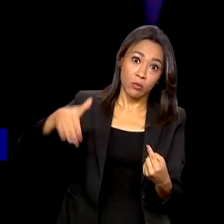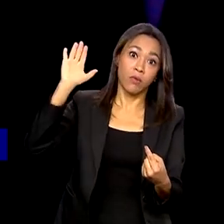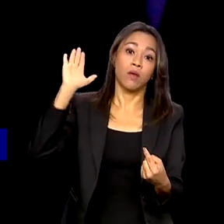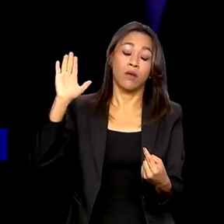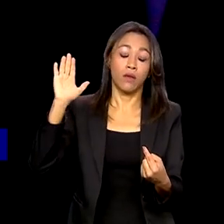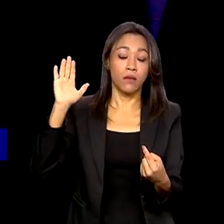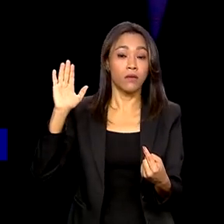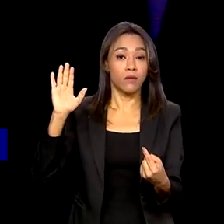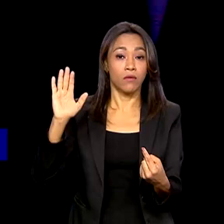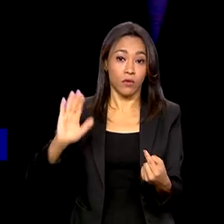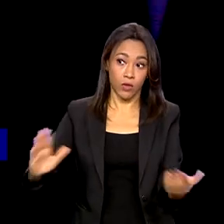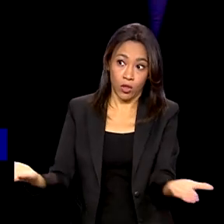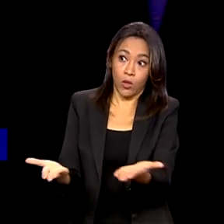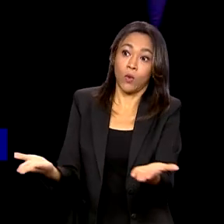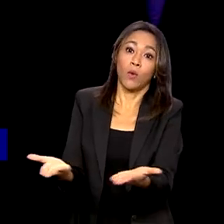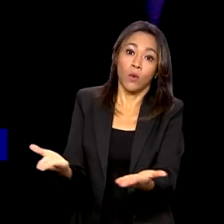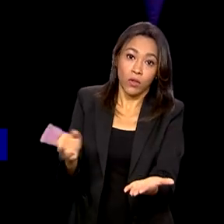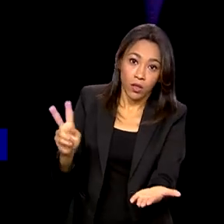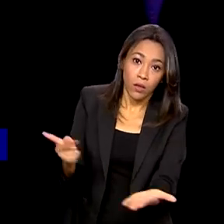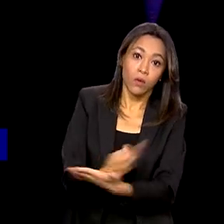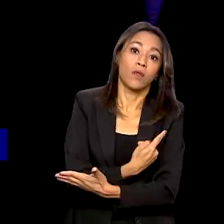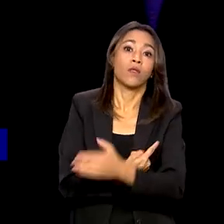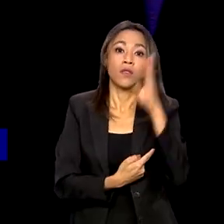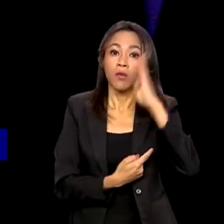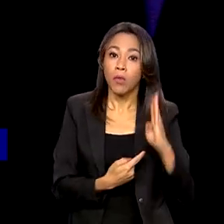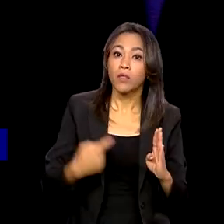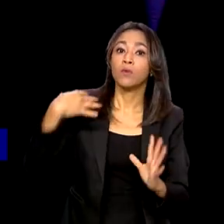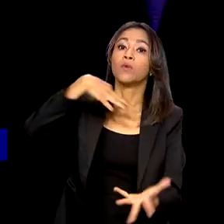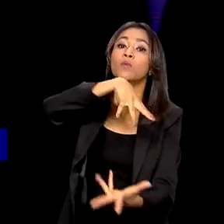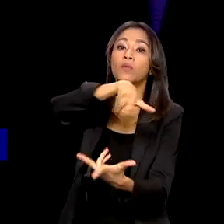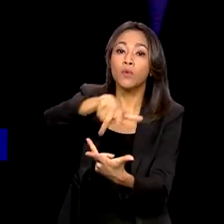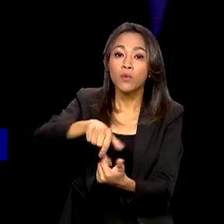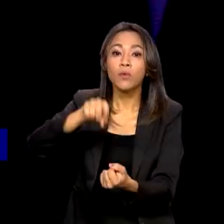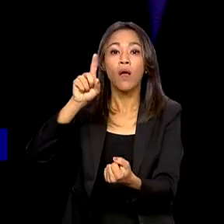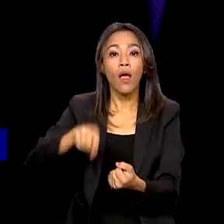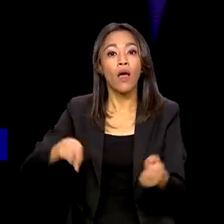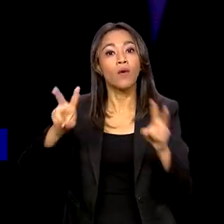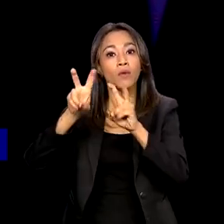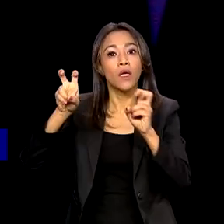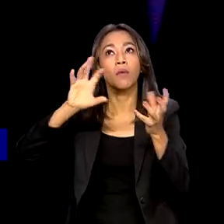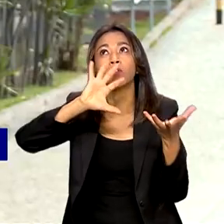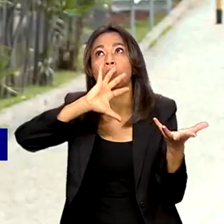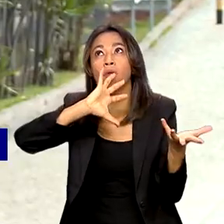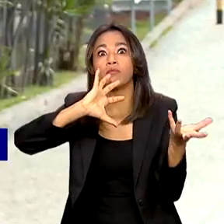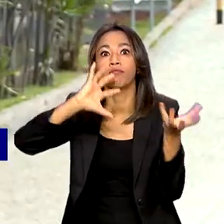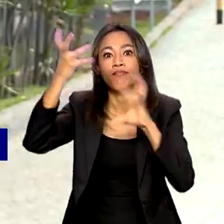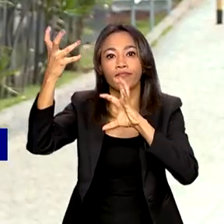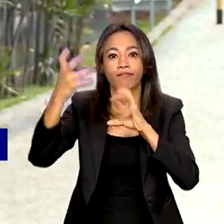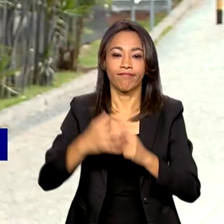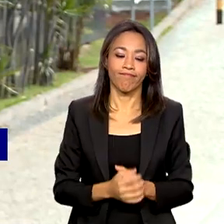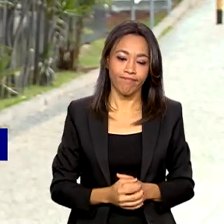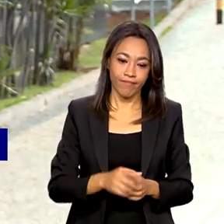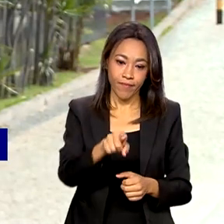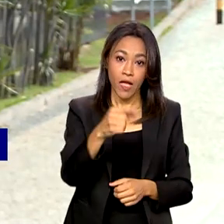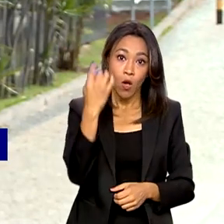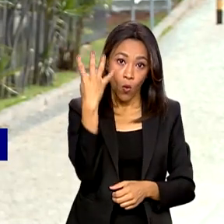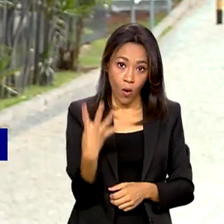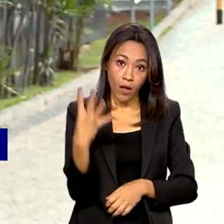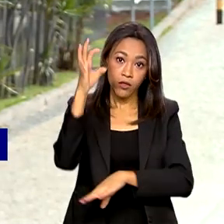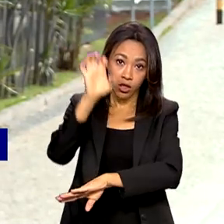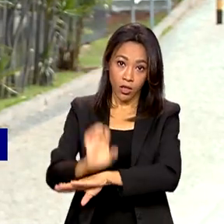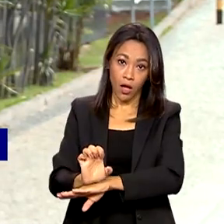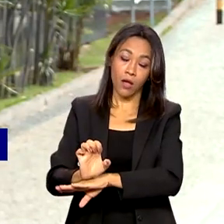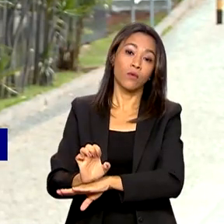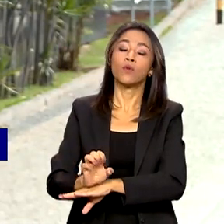vista contemporâneo que o Brasil e o mundo tem hoje, que é o tema da mudança climática. Quatro estados do nordeste